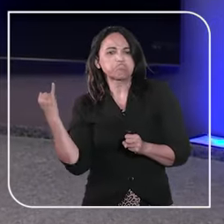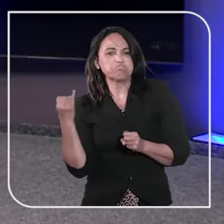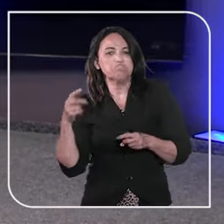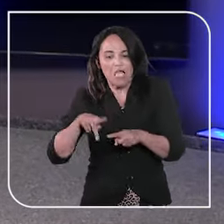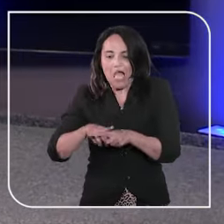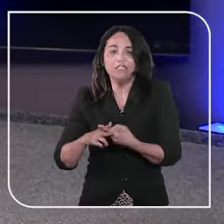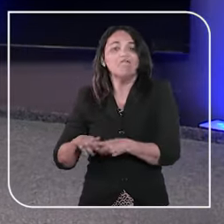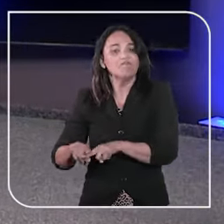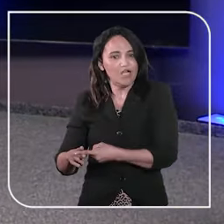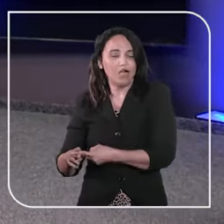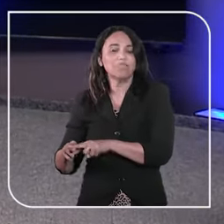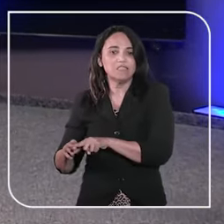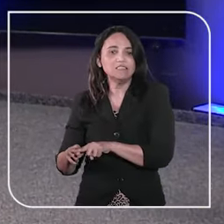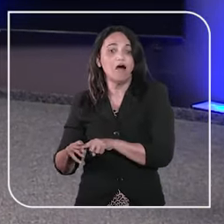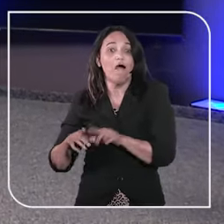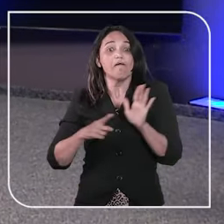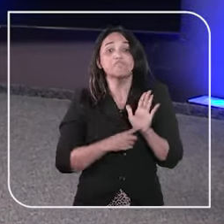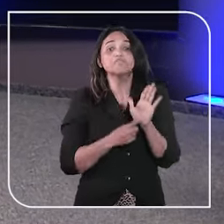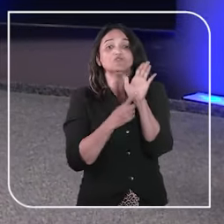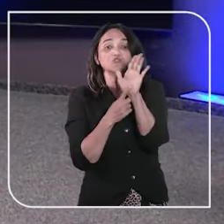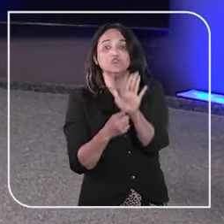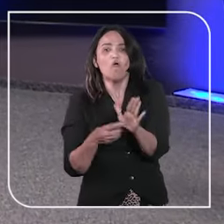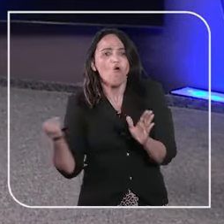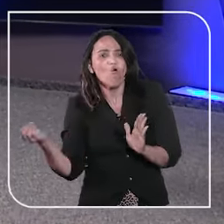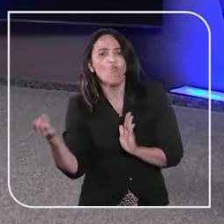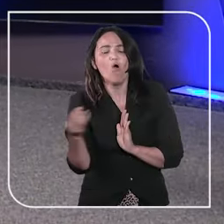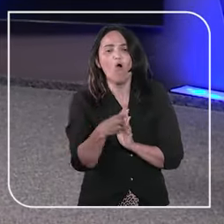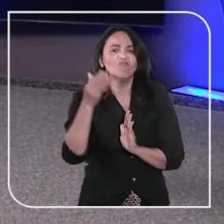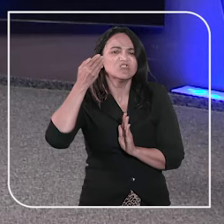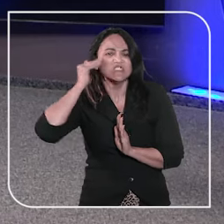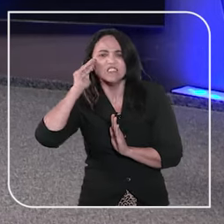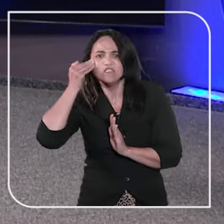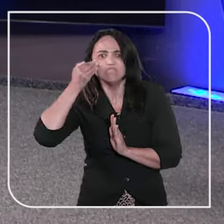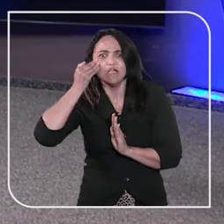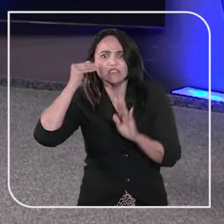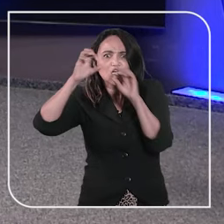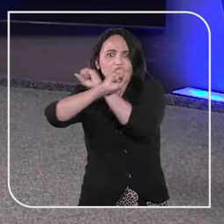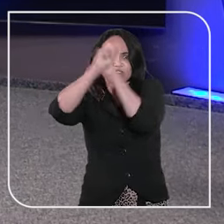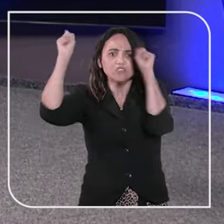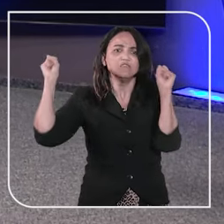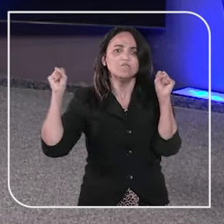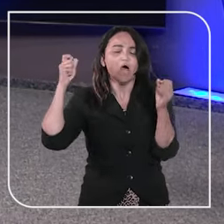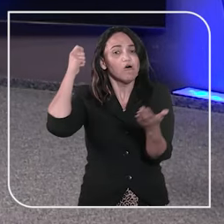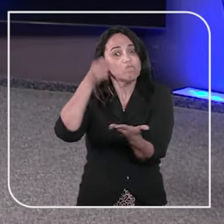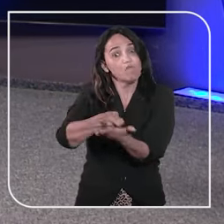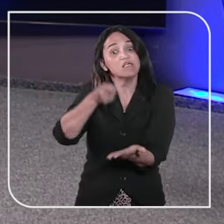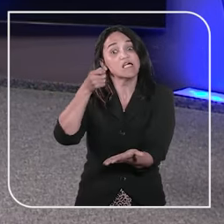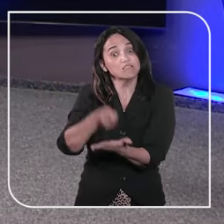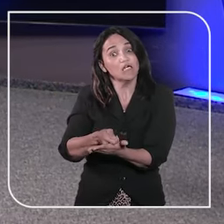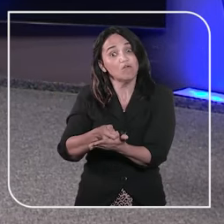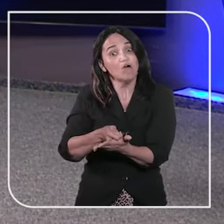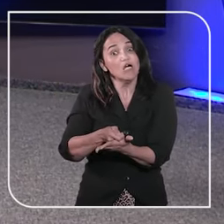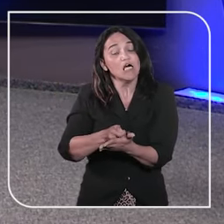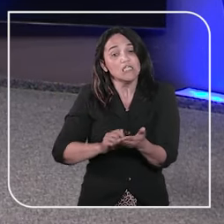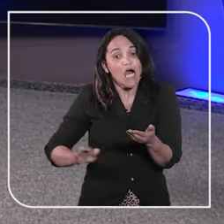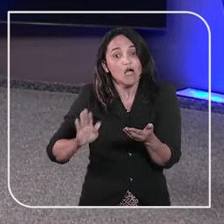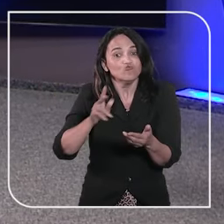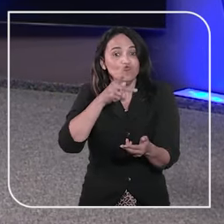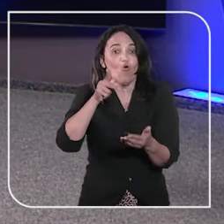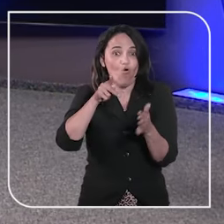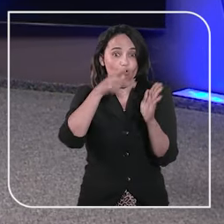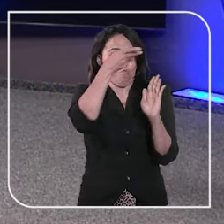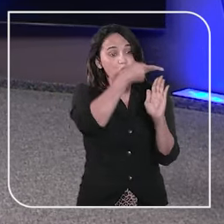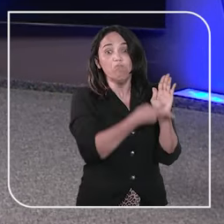essa ferramenta divulgou recentemente um novo entendimento do tribunal sobre a obrigação de plano de saúde de